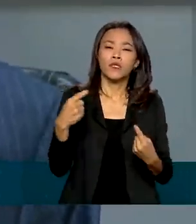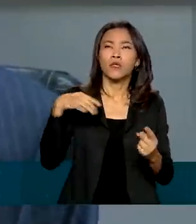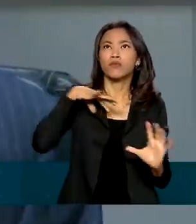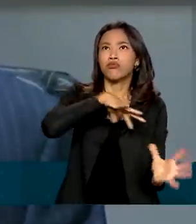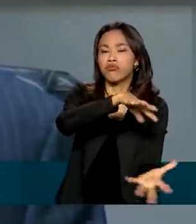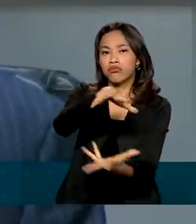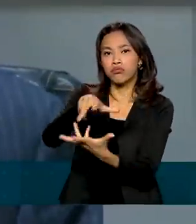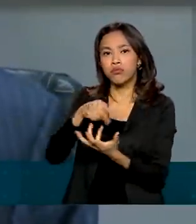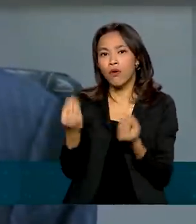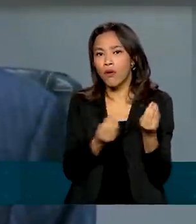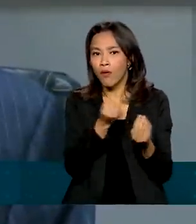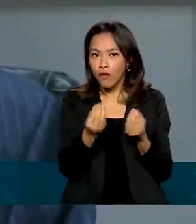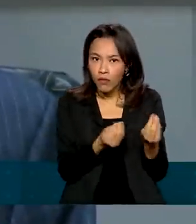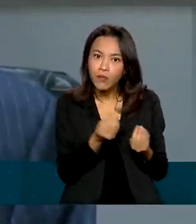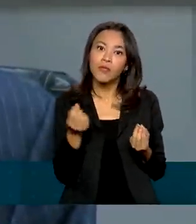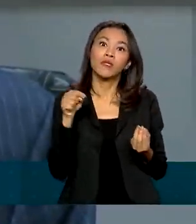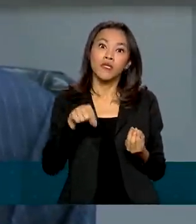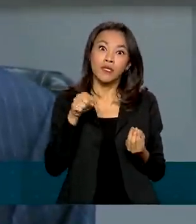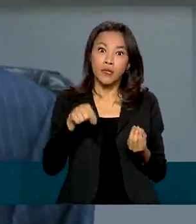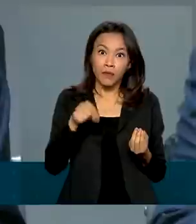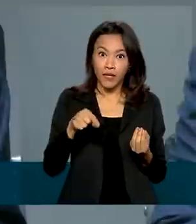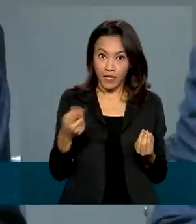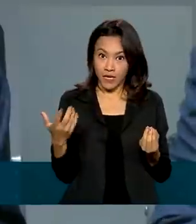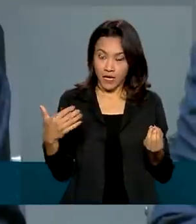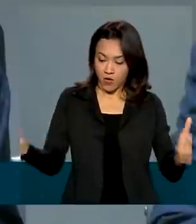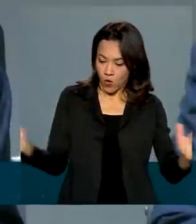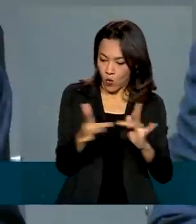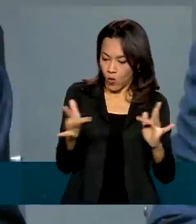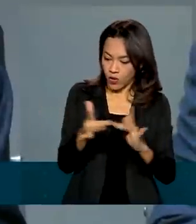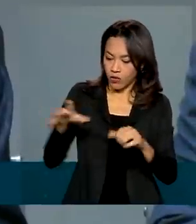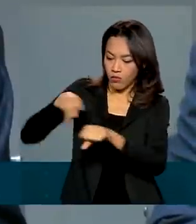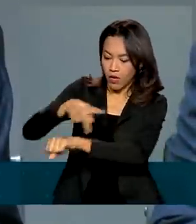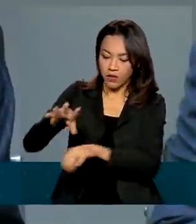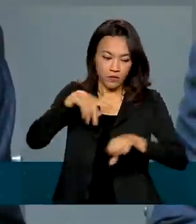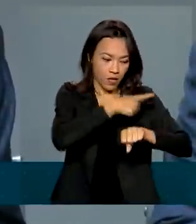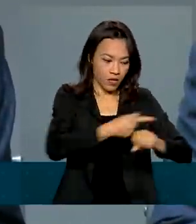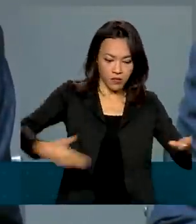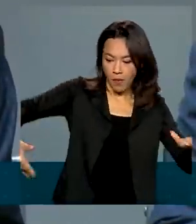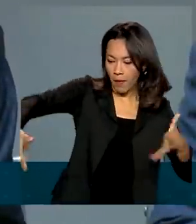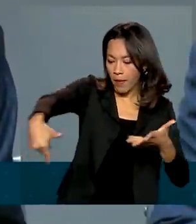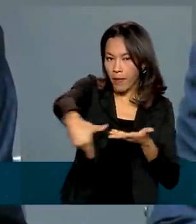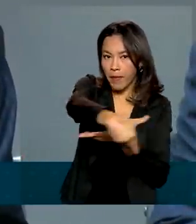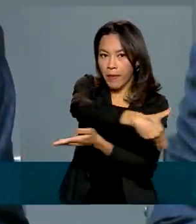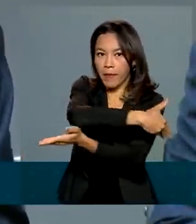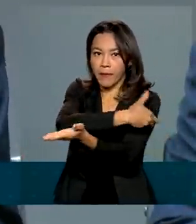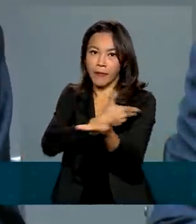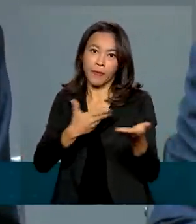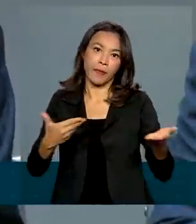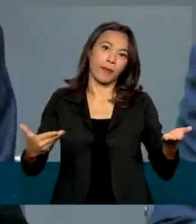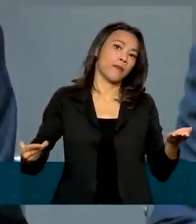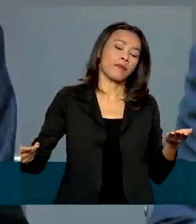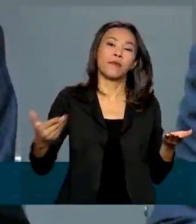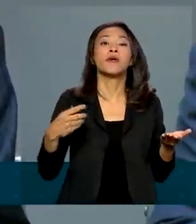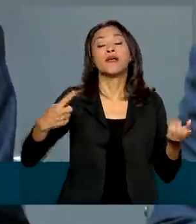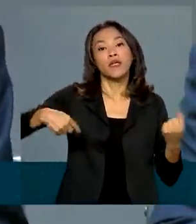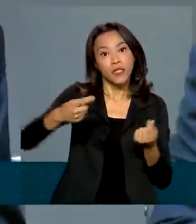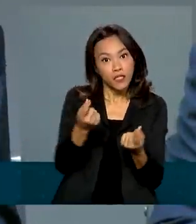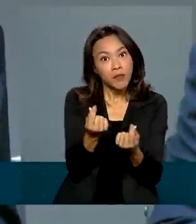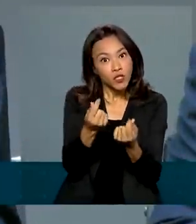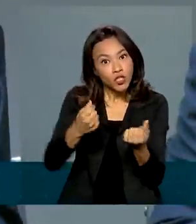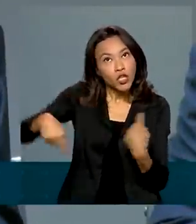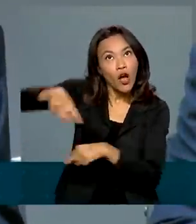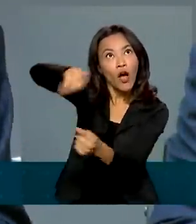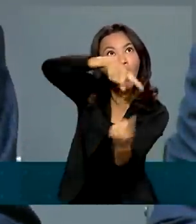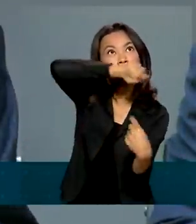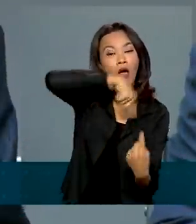da convergência entre instituições multilaterais para manter o estado de civilização e o funcionamento das economias. Nós não